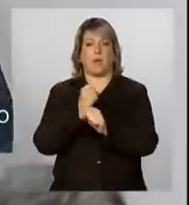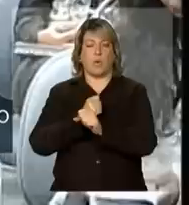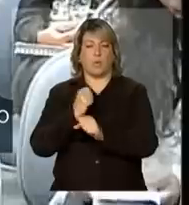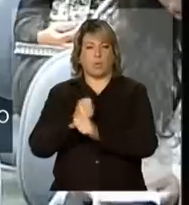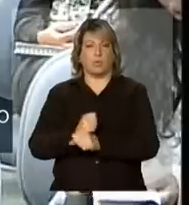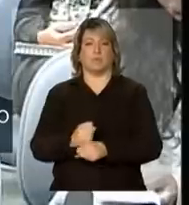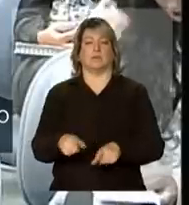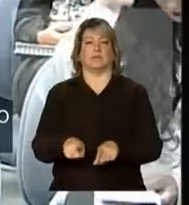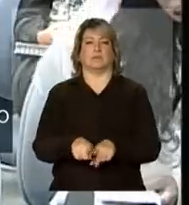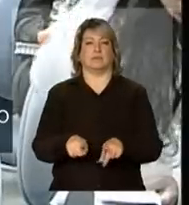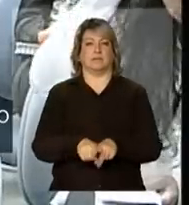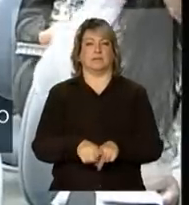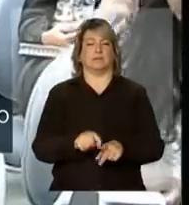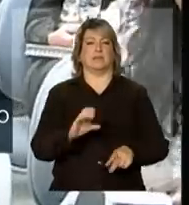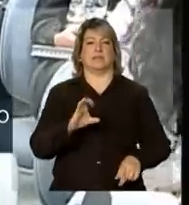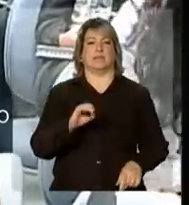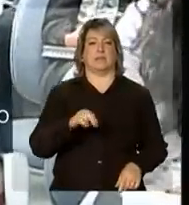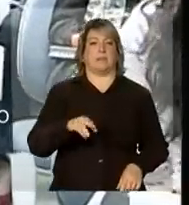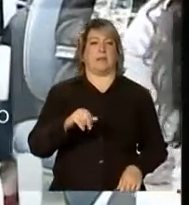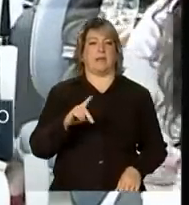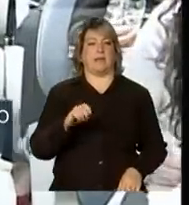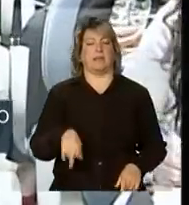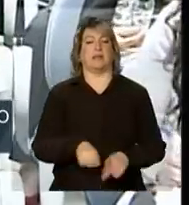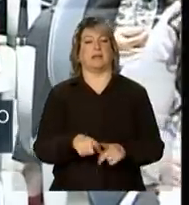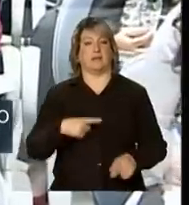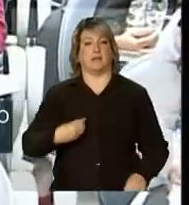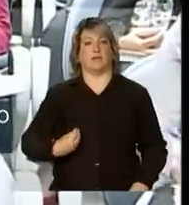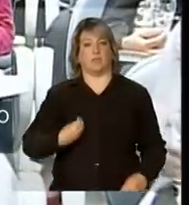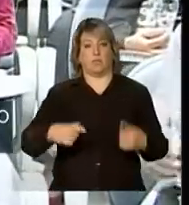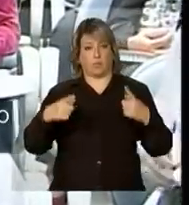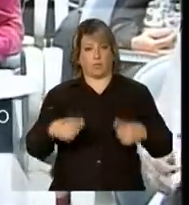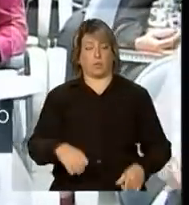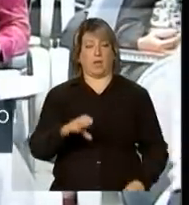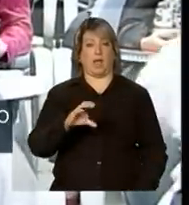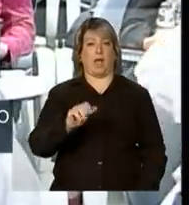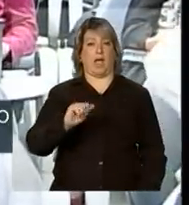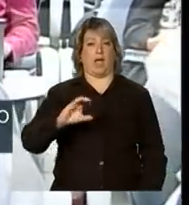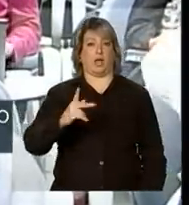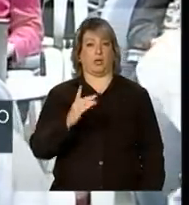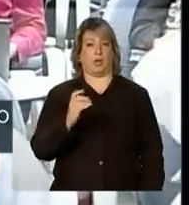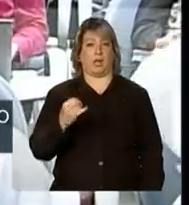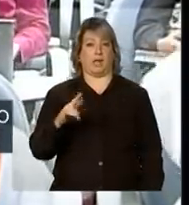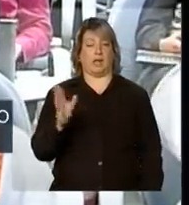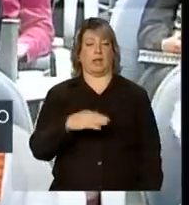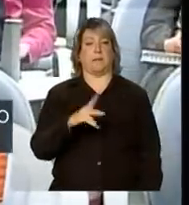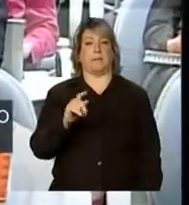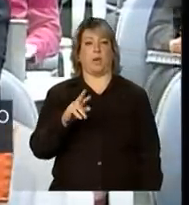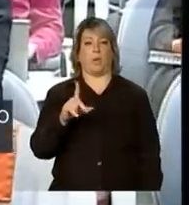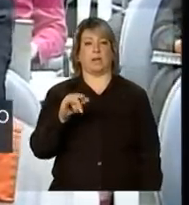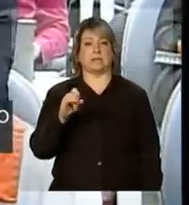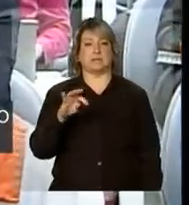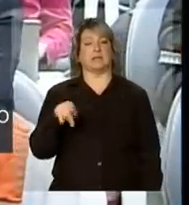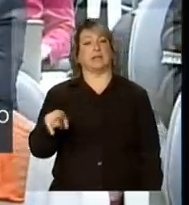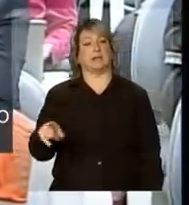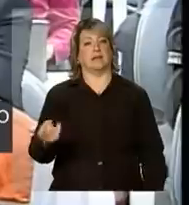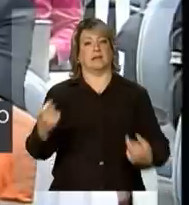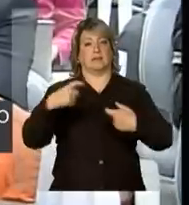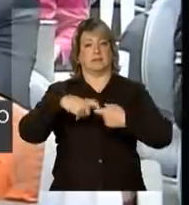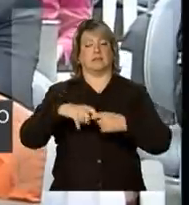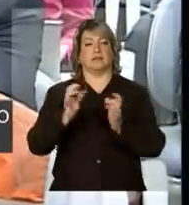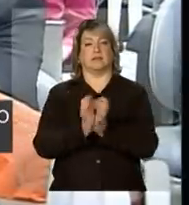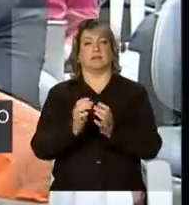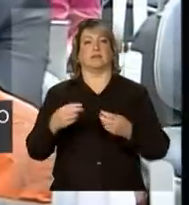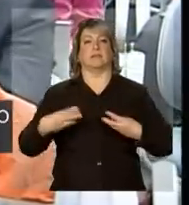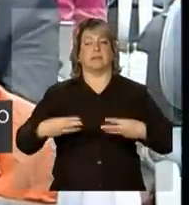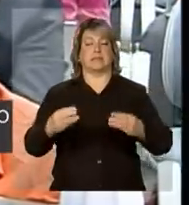constituição do CEMADEM, que funciona em Cachoeira Paulista, que é um órgão subordinado ao Ministério de Ciência e